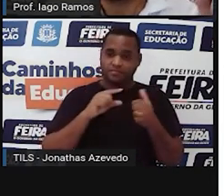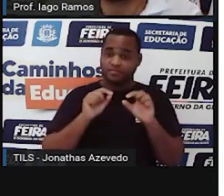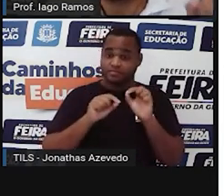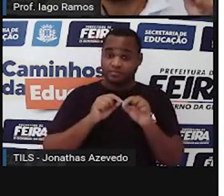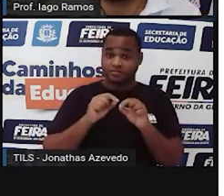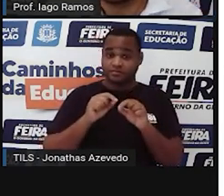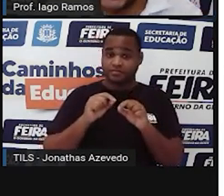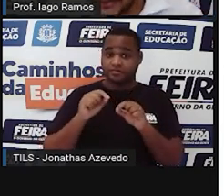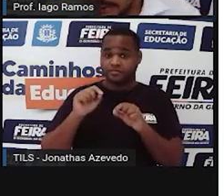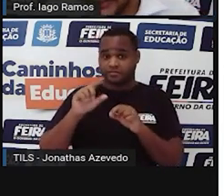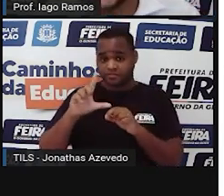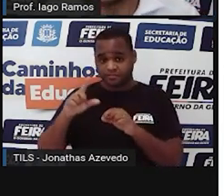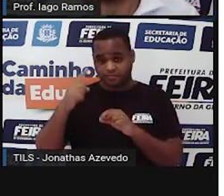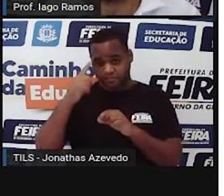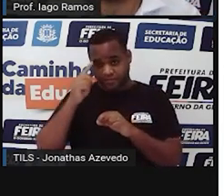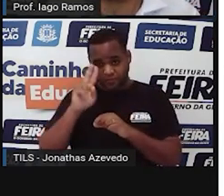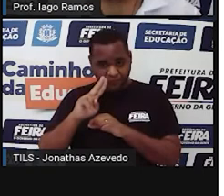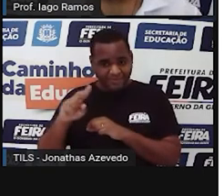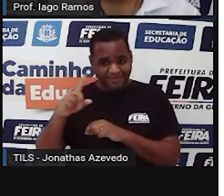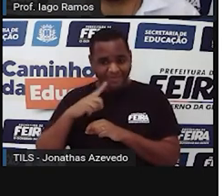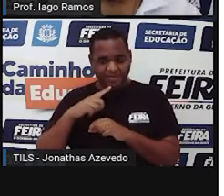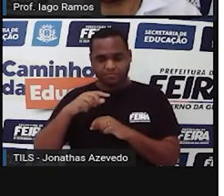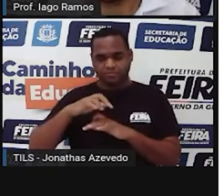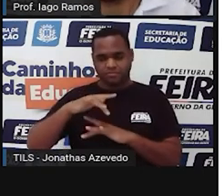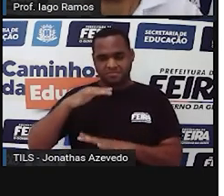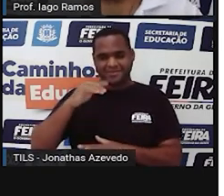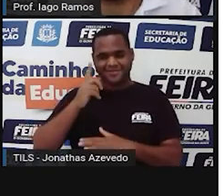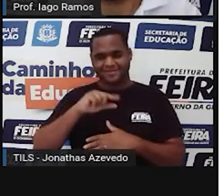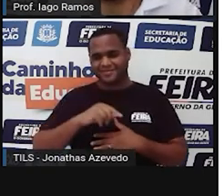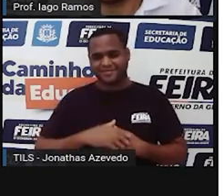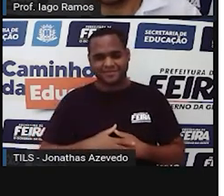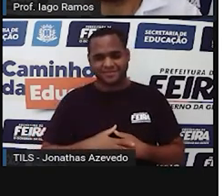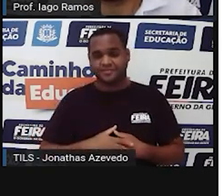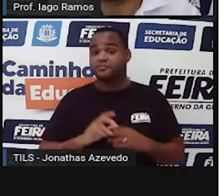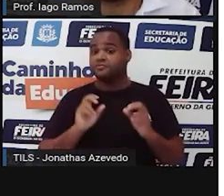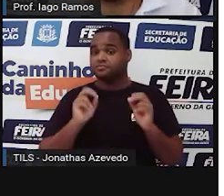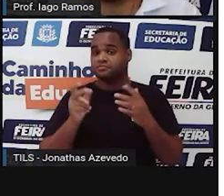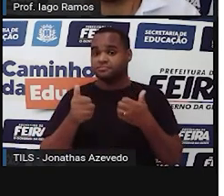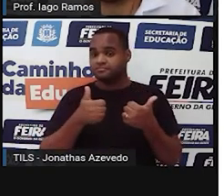unidades de medida de capacidade. Valeu?